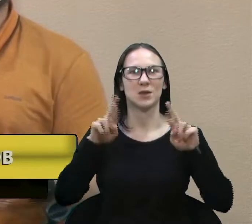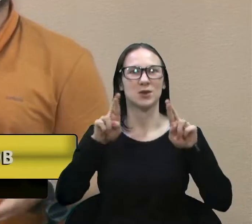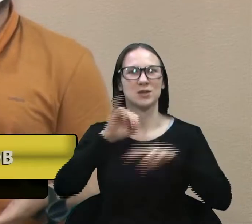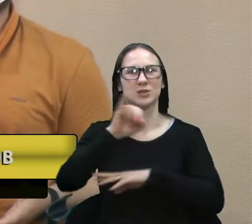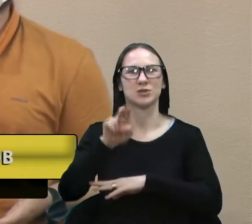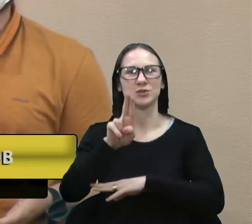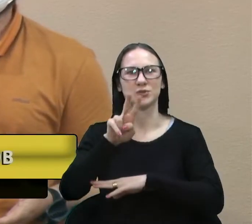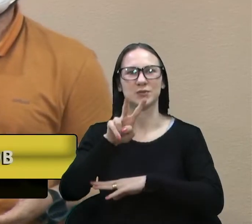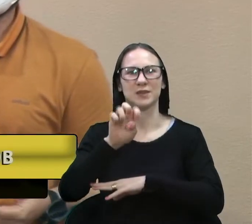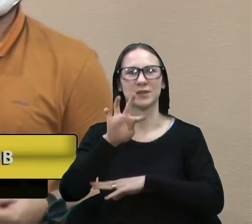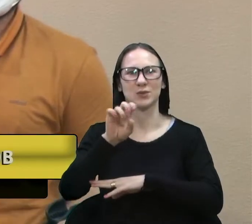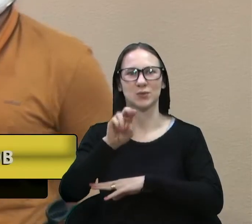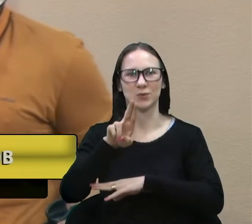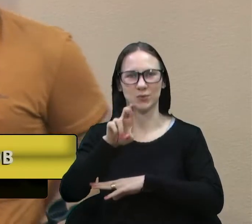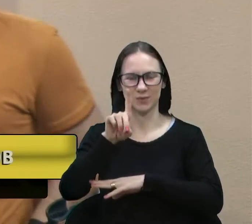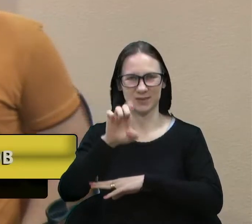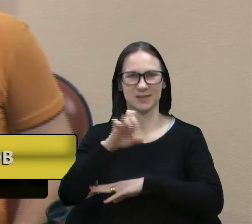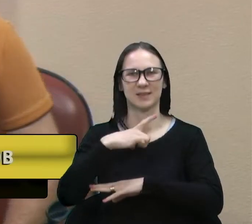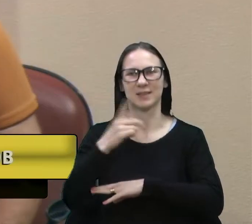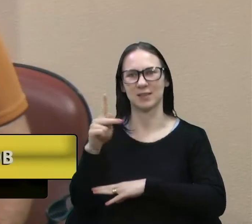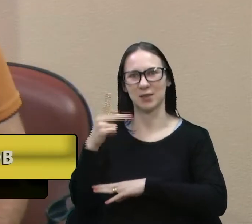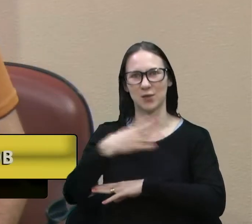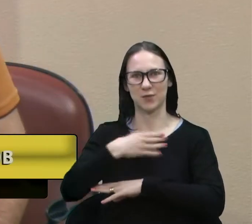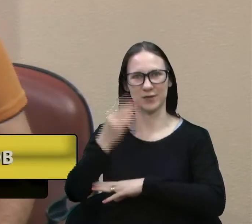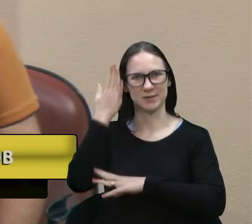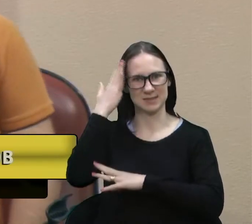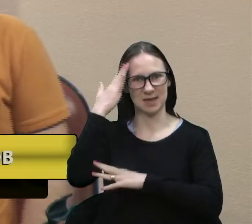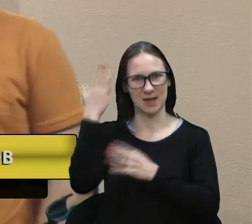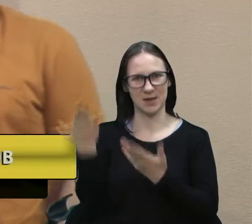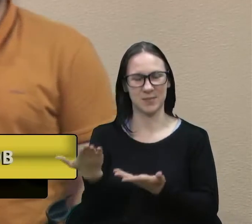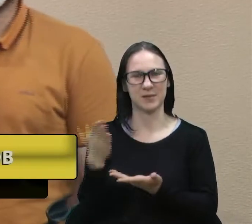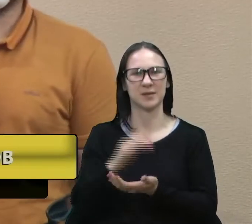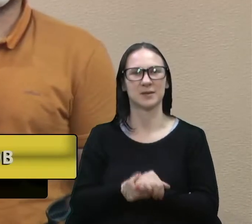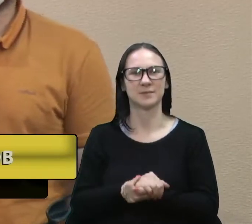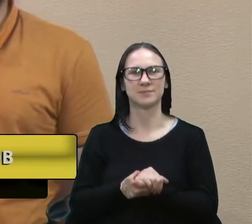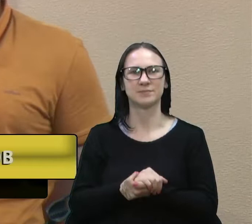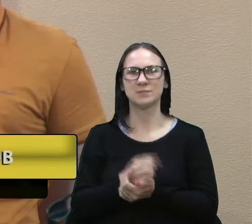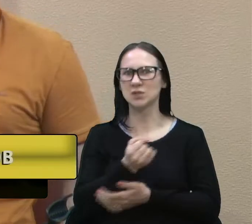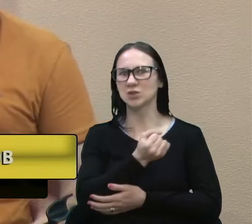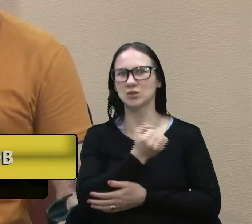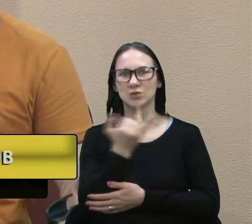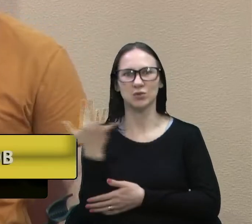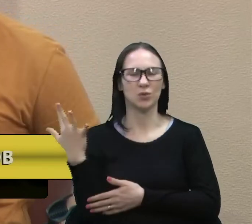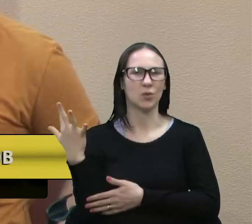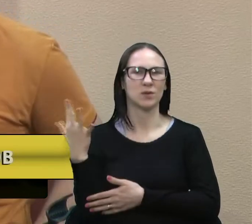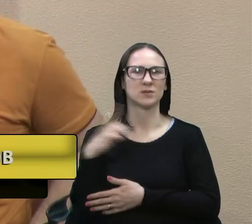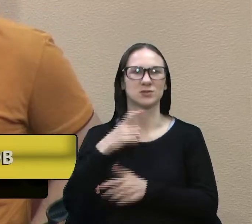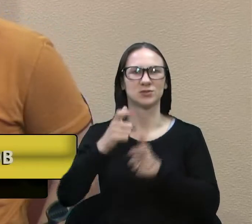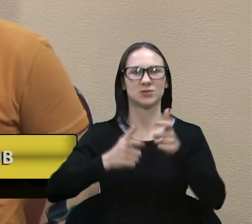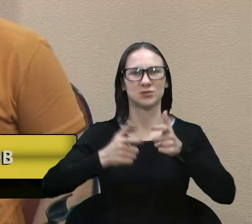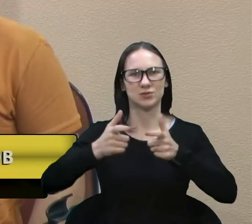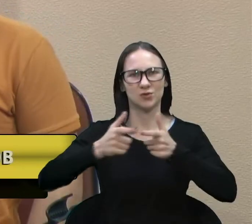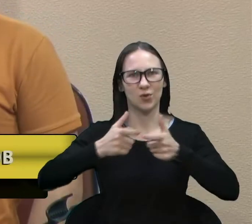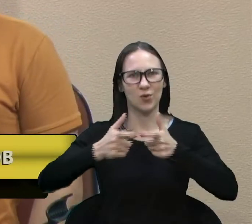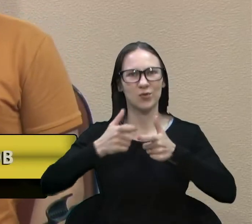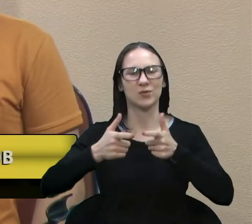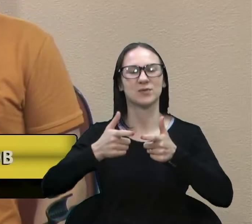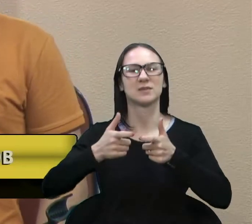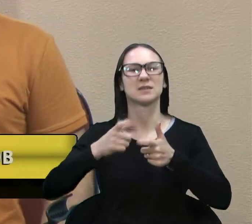exemplo claro disso. O Norberto levava ele em praticamente todos os jogos do Juventude, e aí formou um grande torcedor.